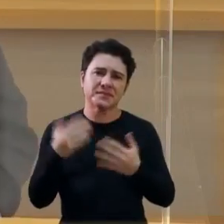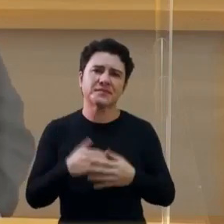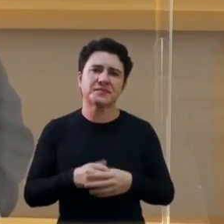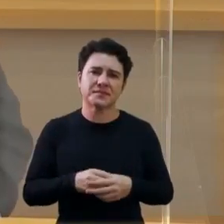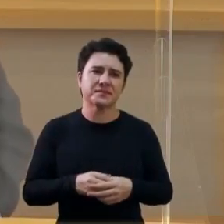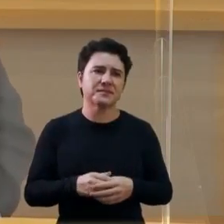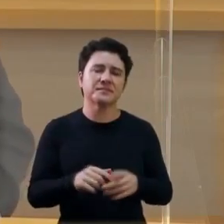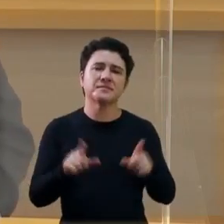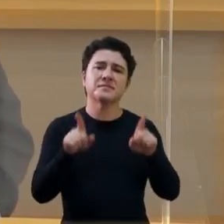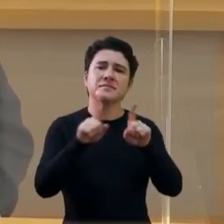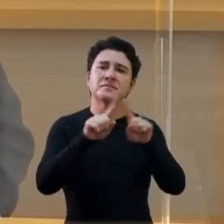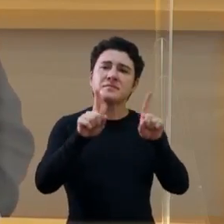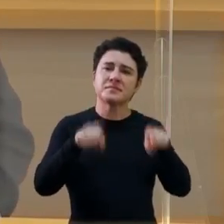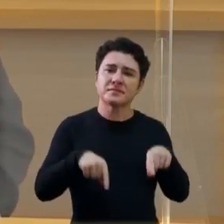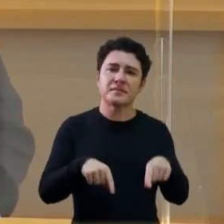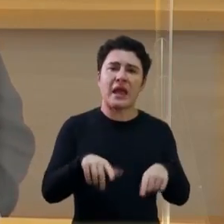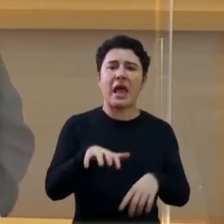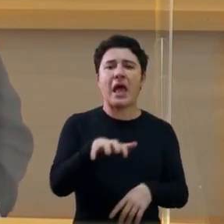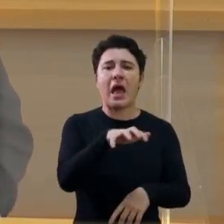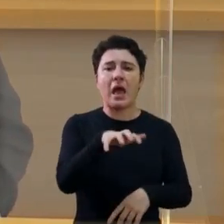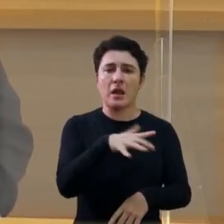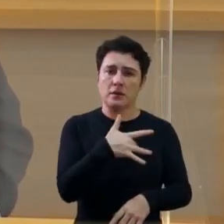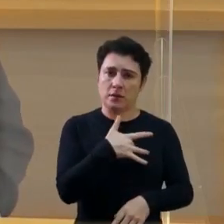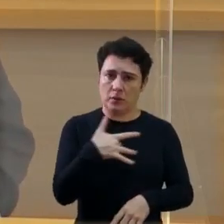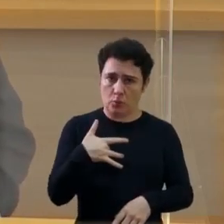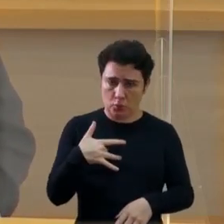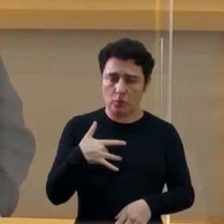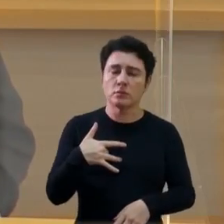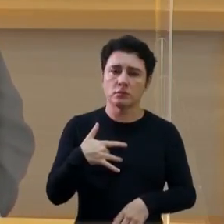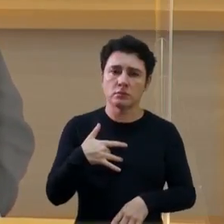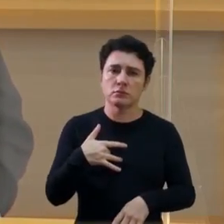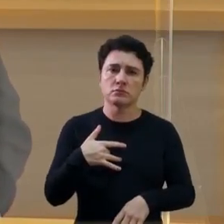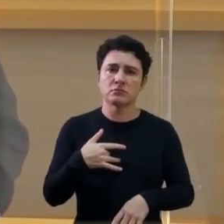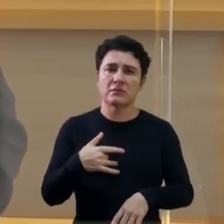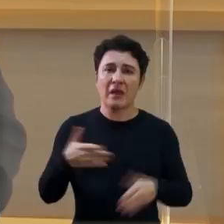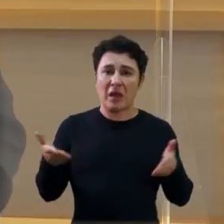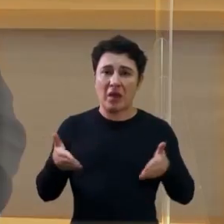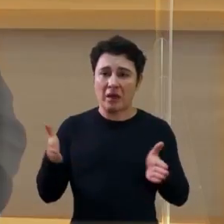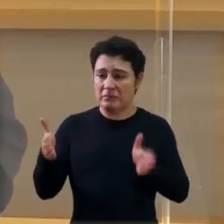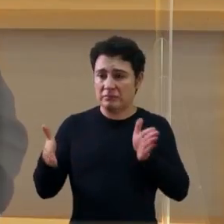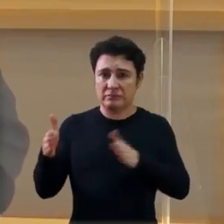a todos os funcionários da saúde. que, mesmo na pandemia,